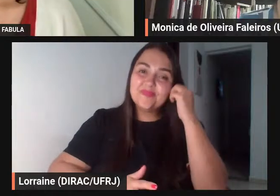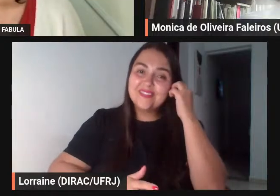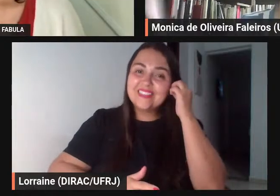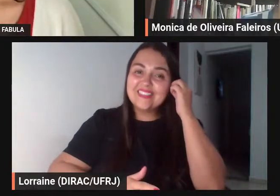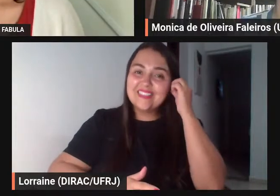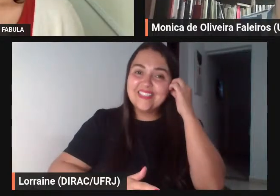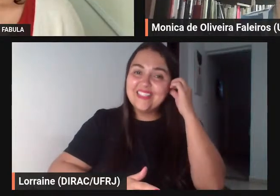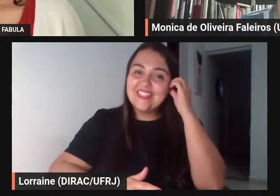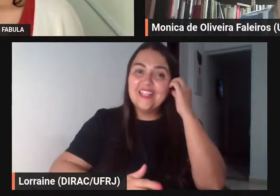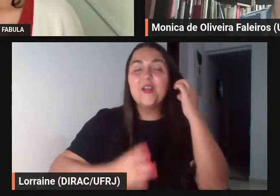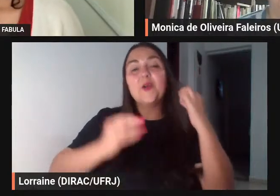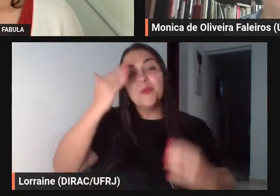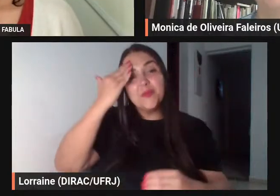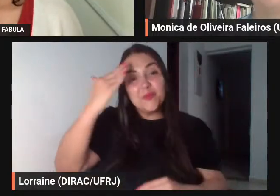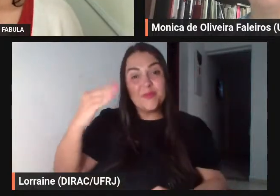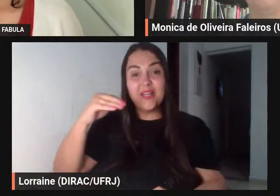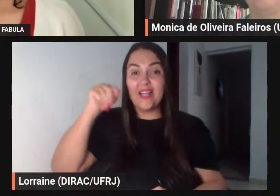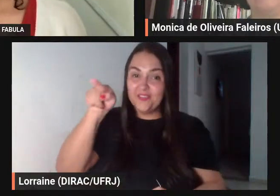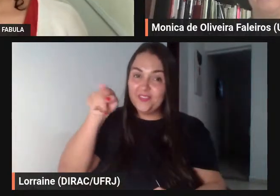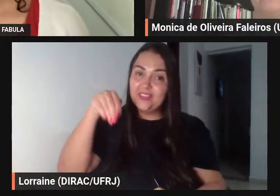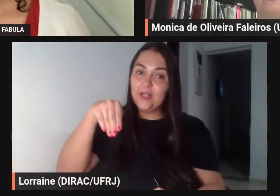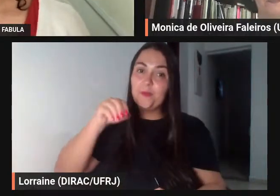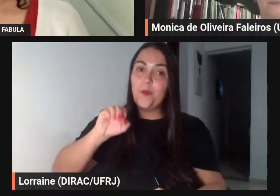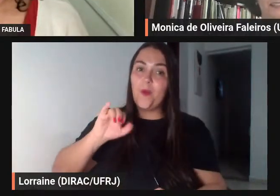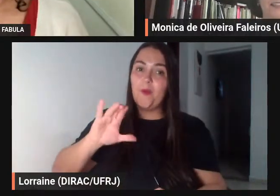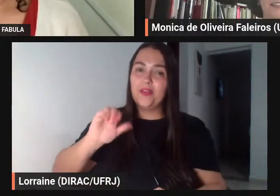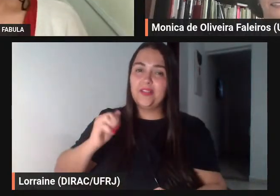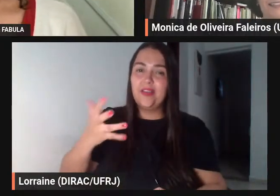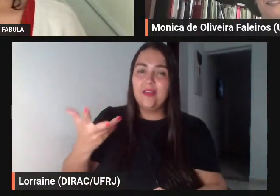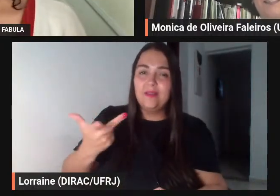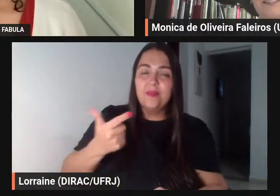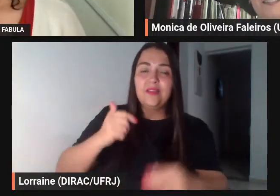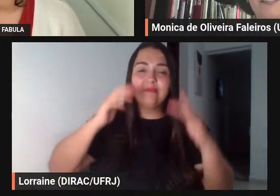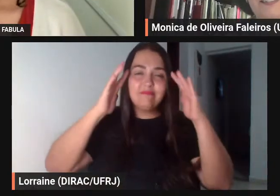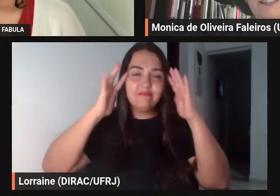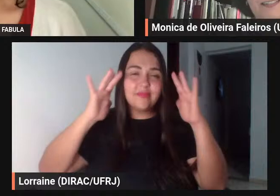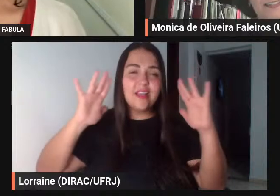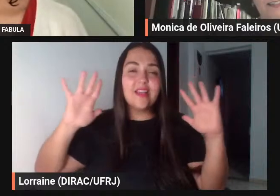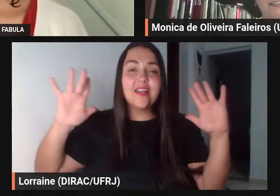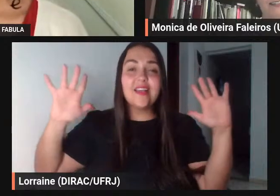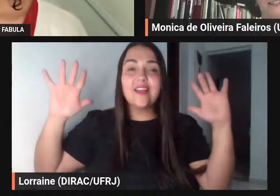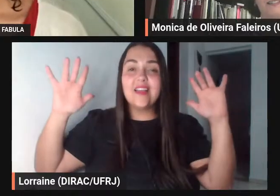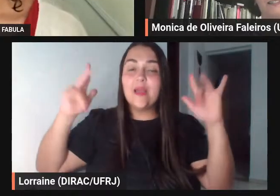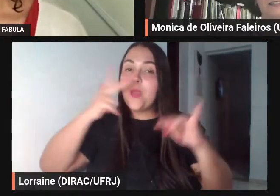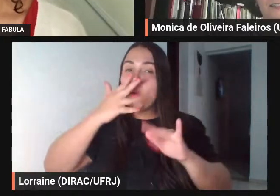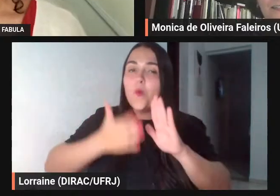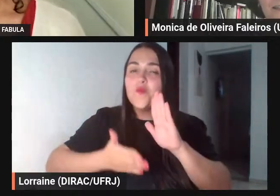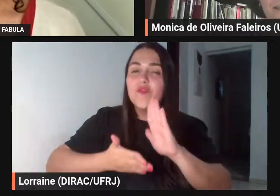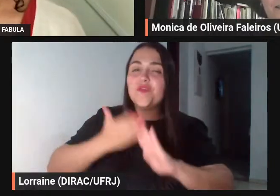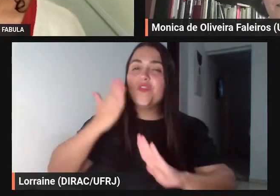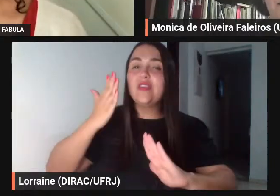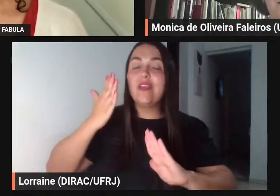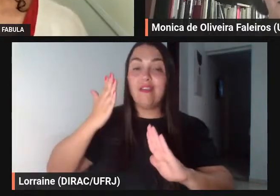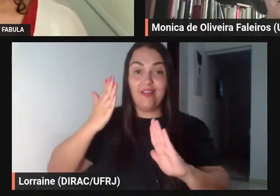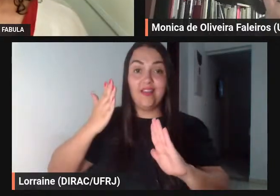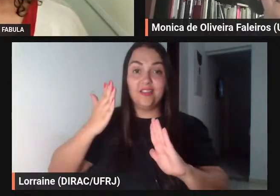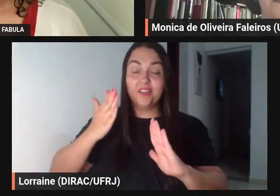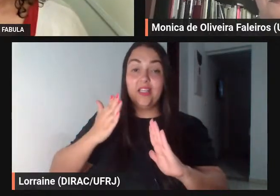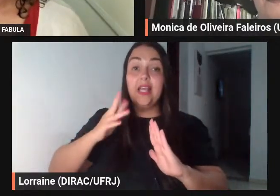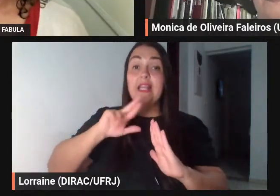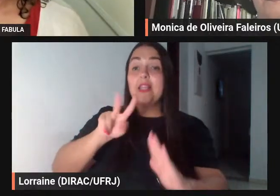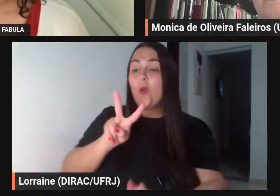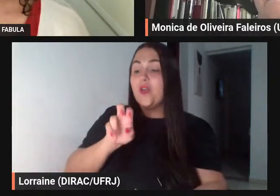Mônica por essa viagem na versão não diria nem na versão